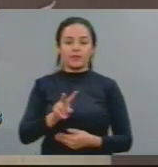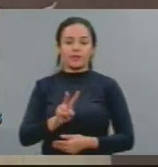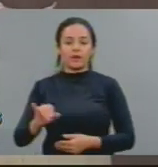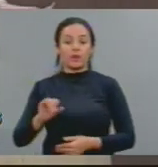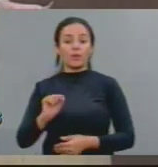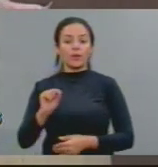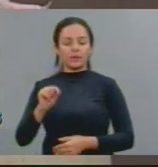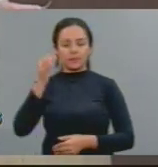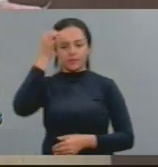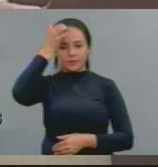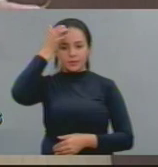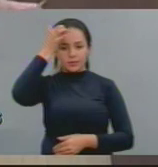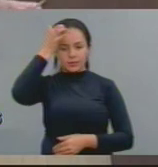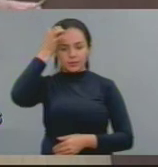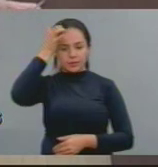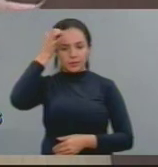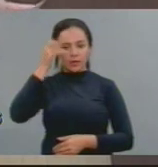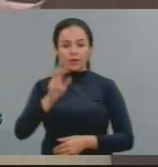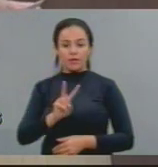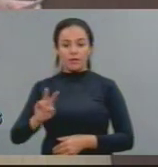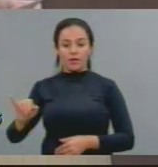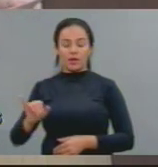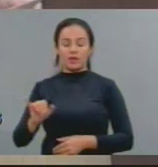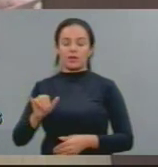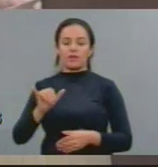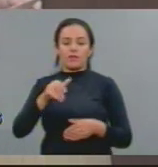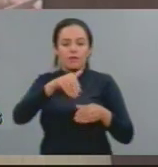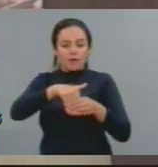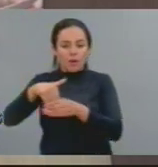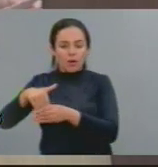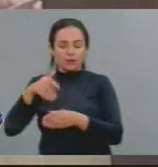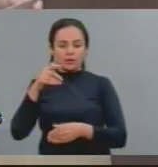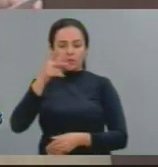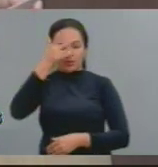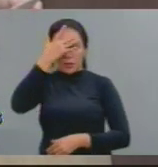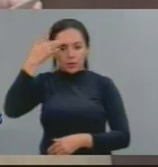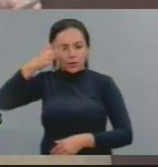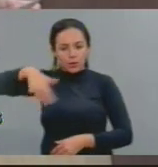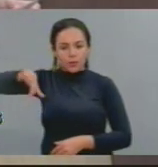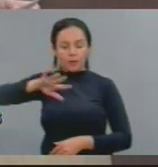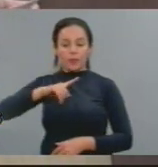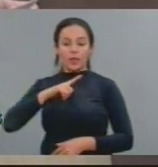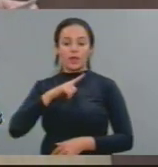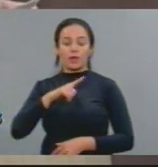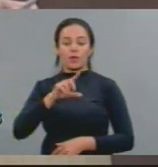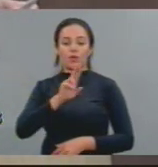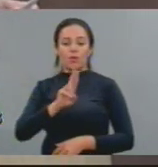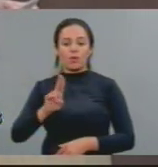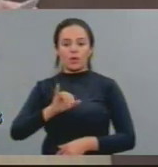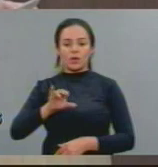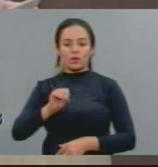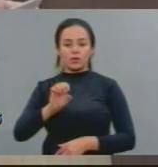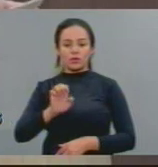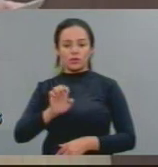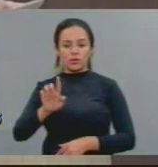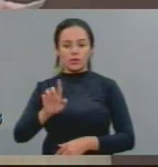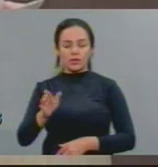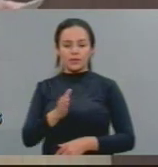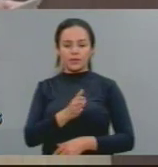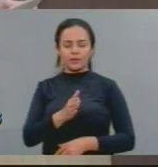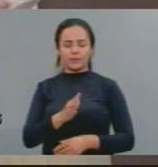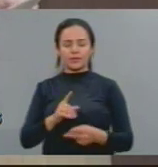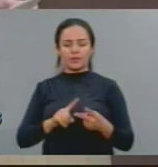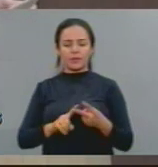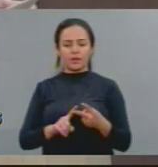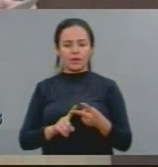e vão a júri popular, José Aldair Gomes Costa, gerente da empresa Fruta Cor,